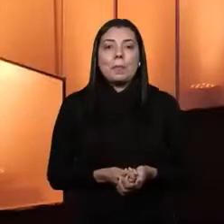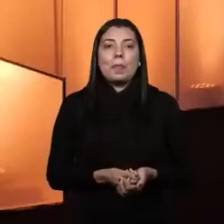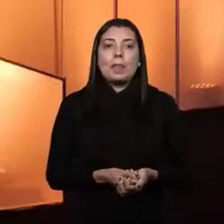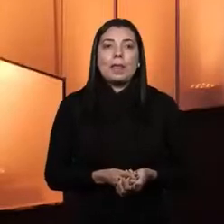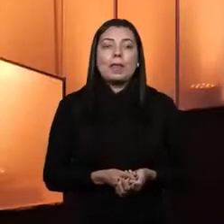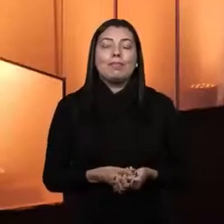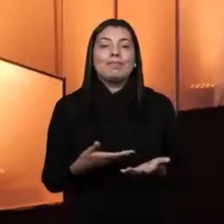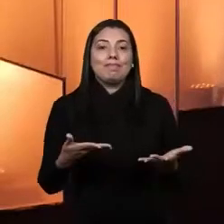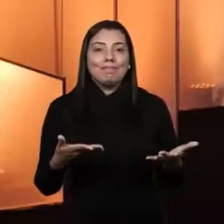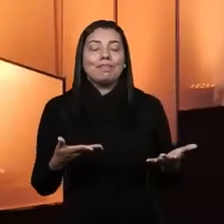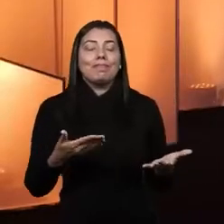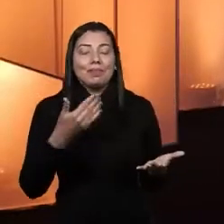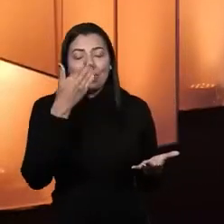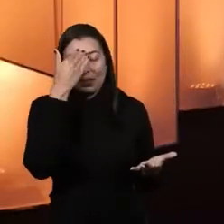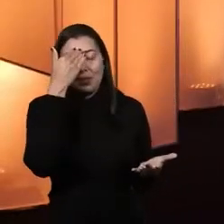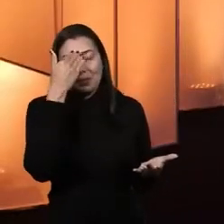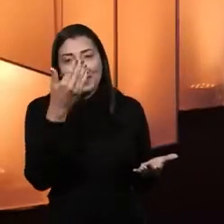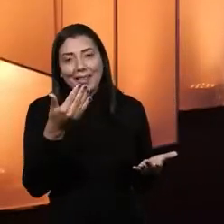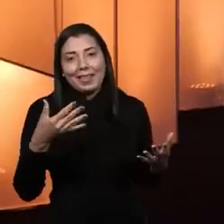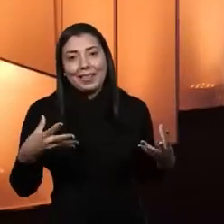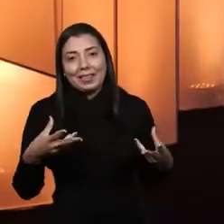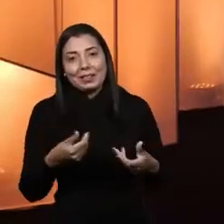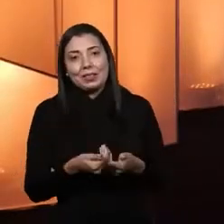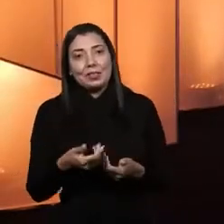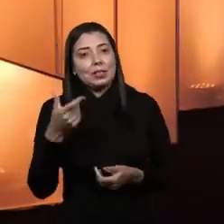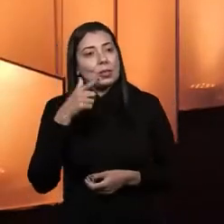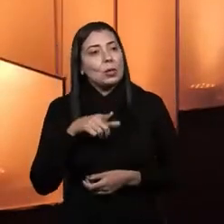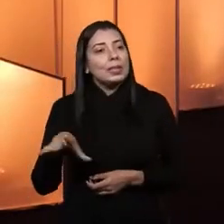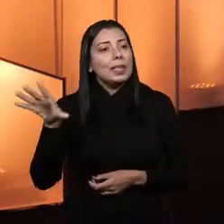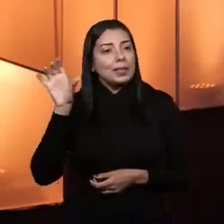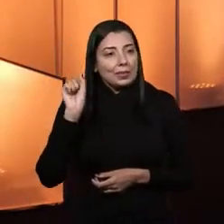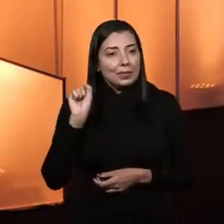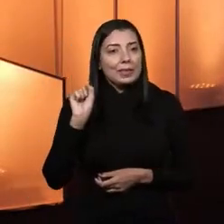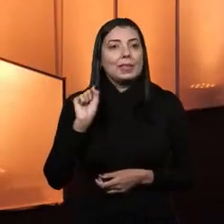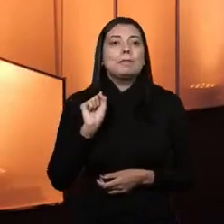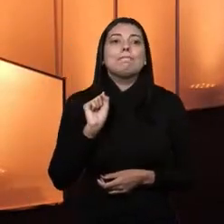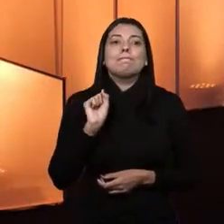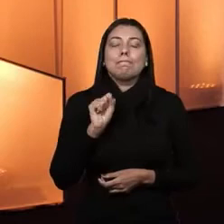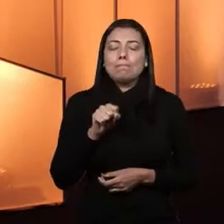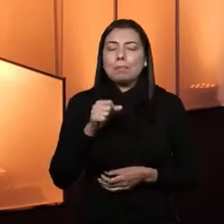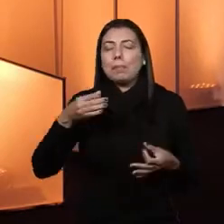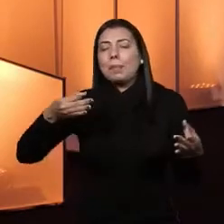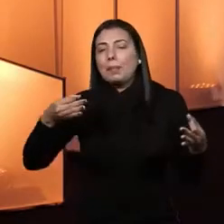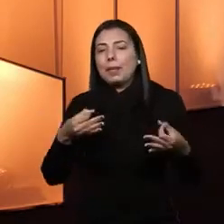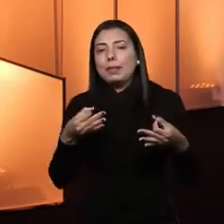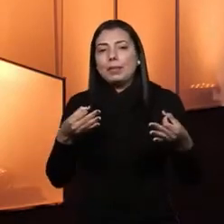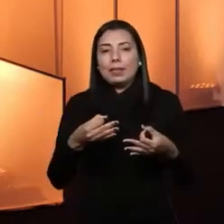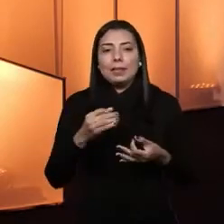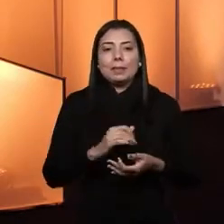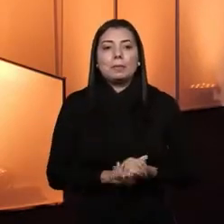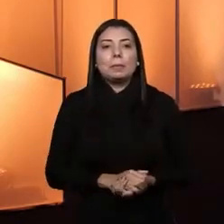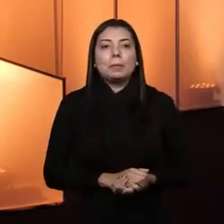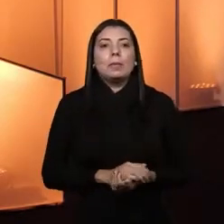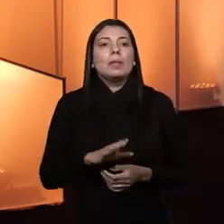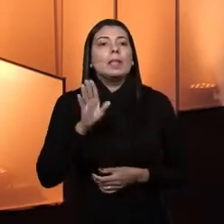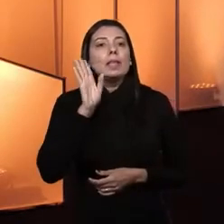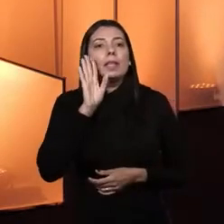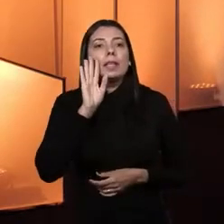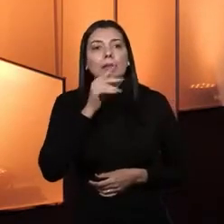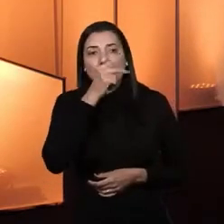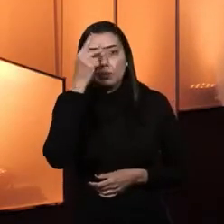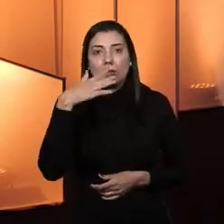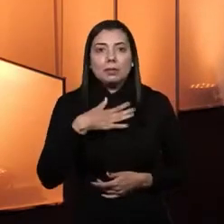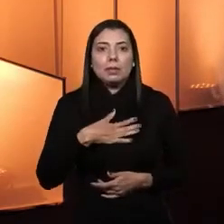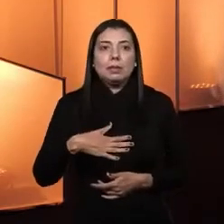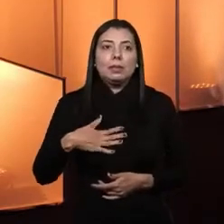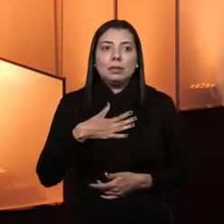Poxa, muito obrigado. Obrigado a todos. Consegue me ouvir bem? Perfeitamente. E ver minha tela? Está ótimo a ódio. Legal. Bem, pessoal, prazer em